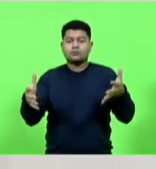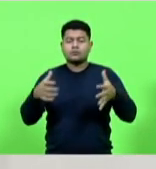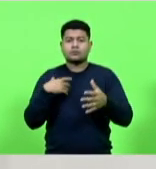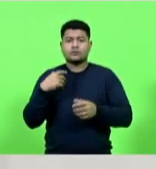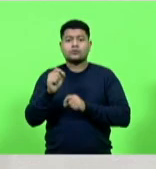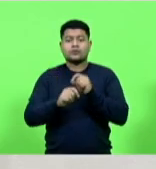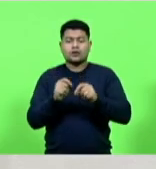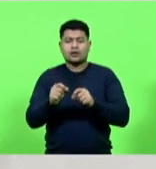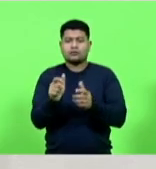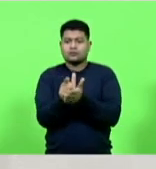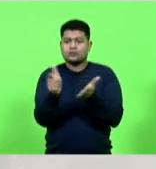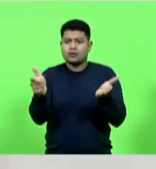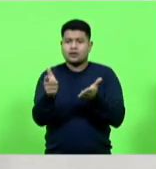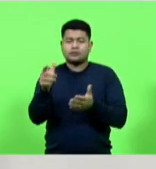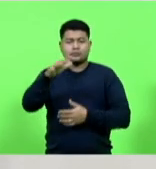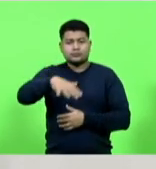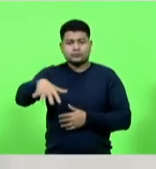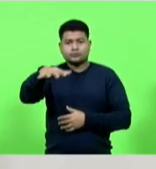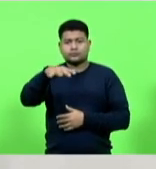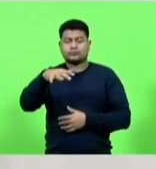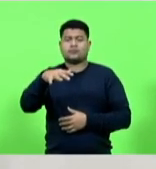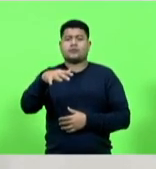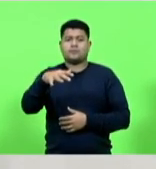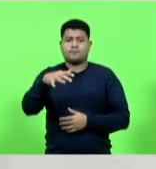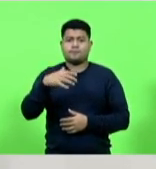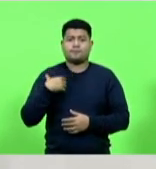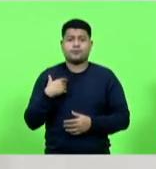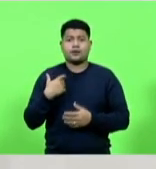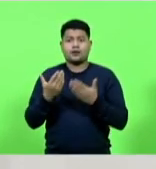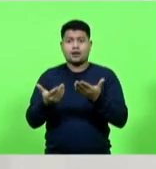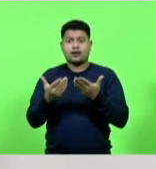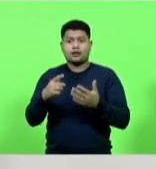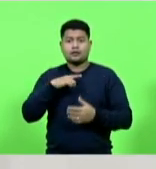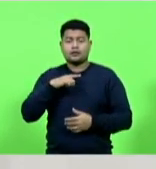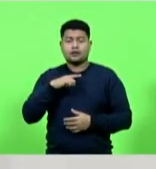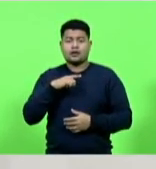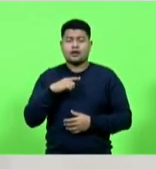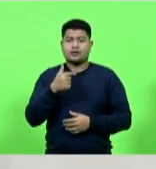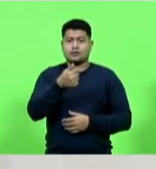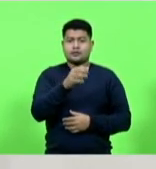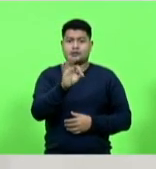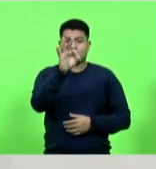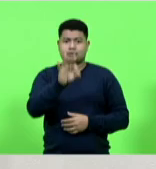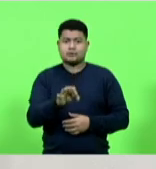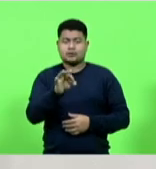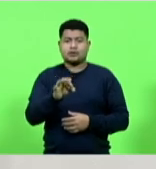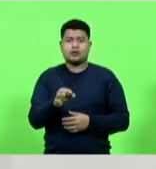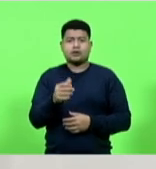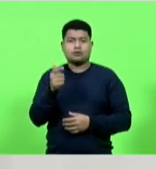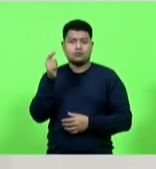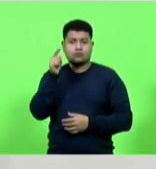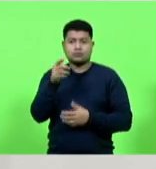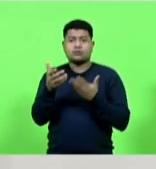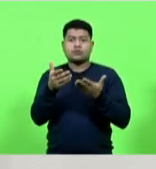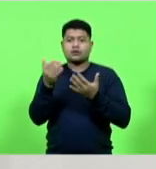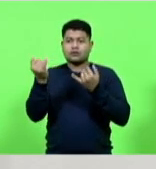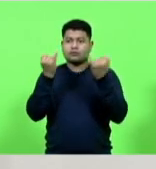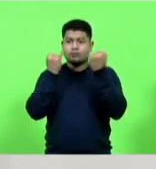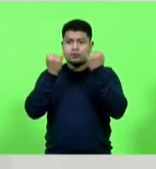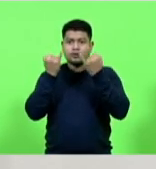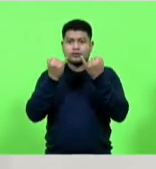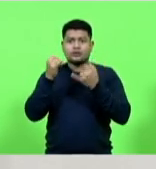profissional como aquele que tem a preferência de 70% da população na hora de procurar informação sobre a pandemia